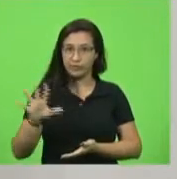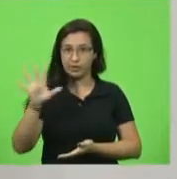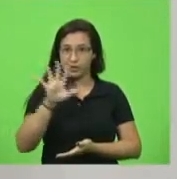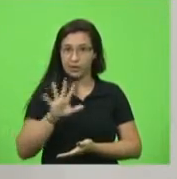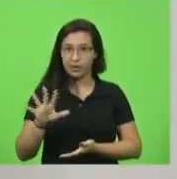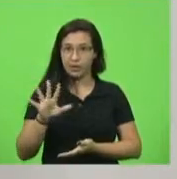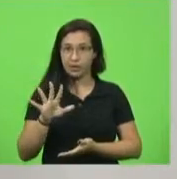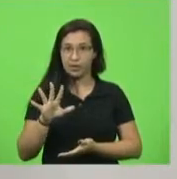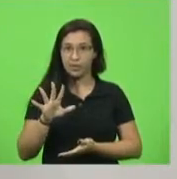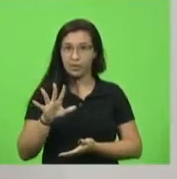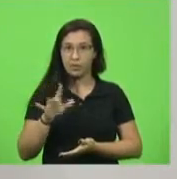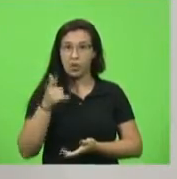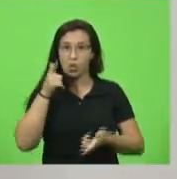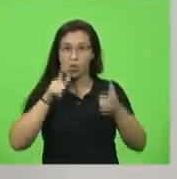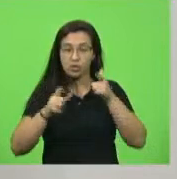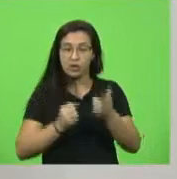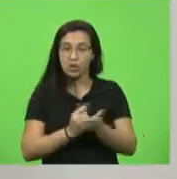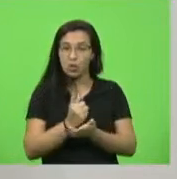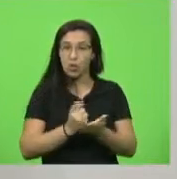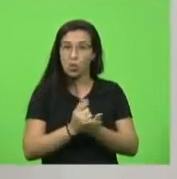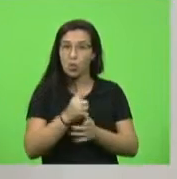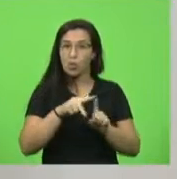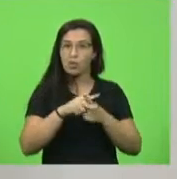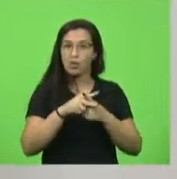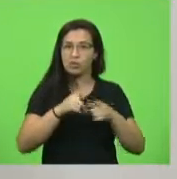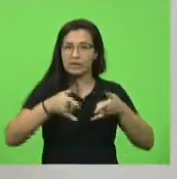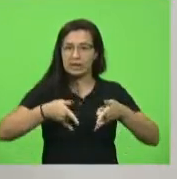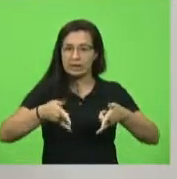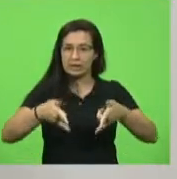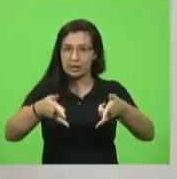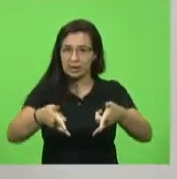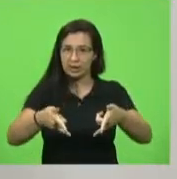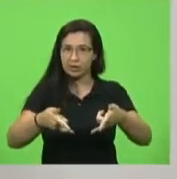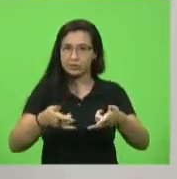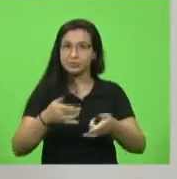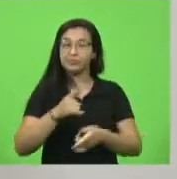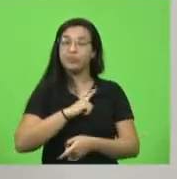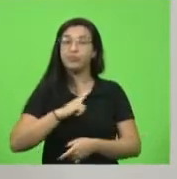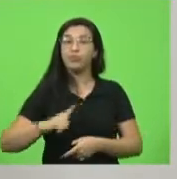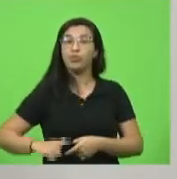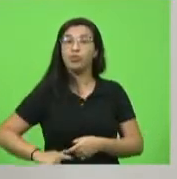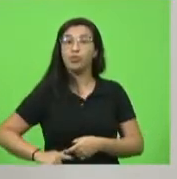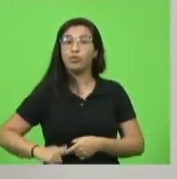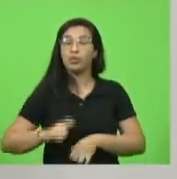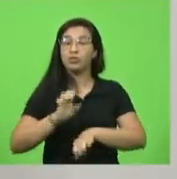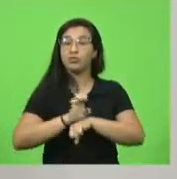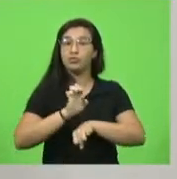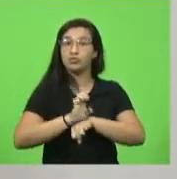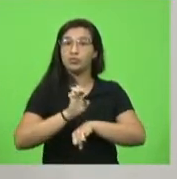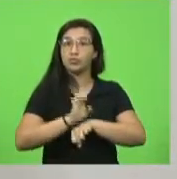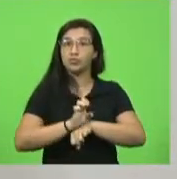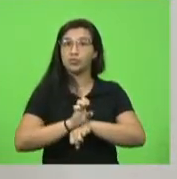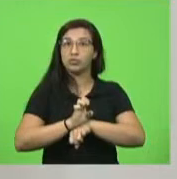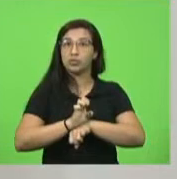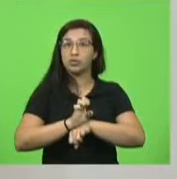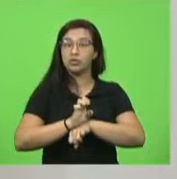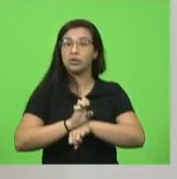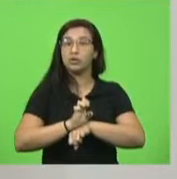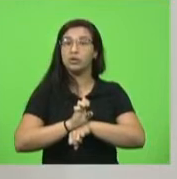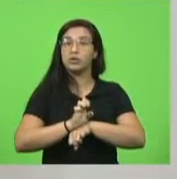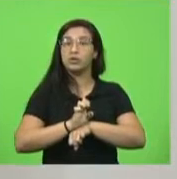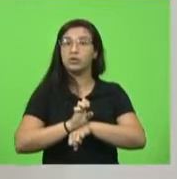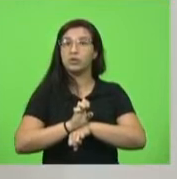a aquisição de leitos, para a manutenção de leitos, o governo do estado pela palavra do governador,